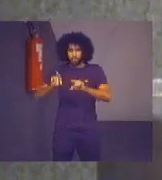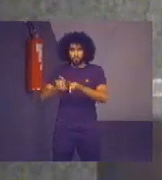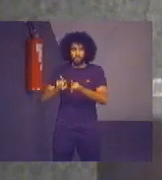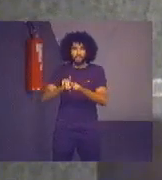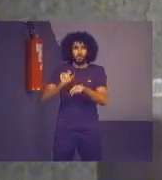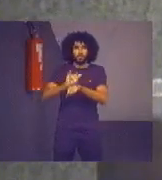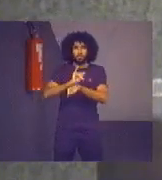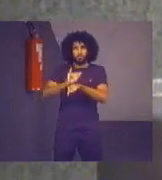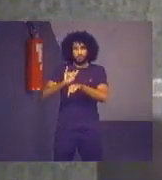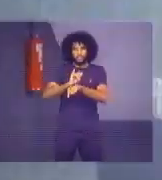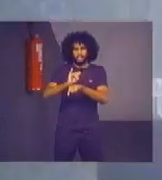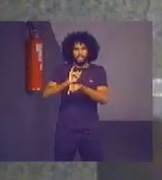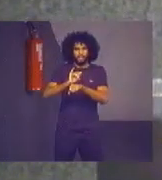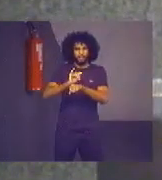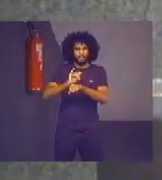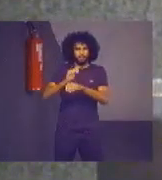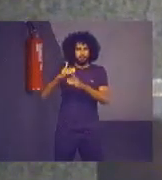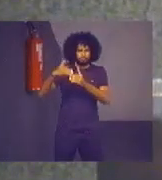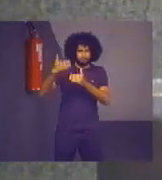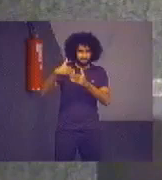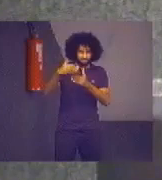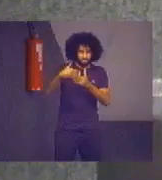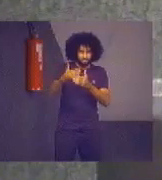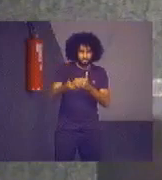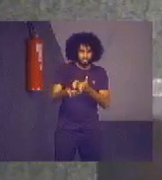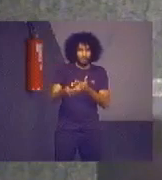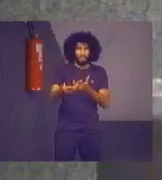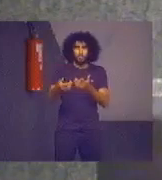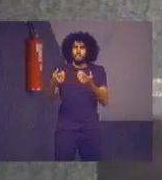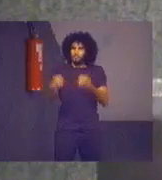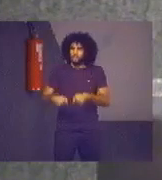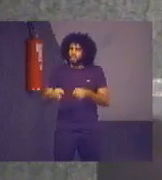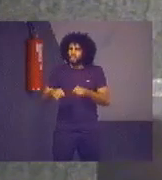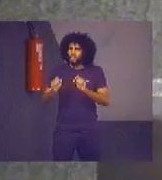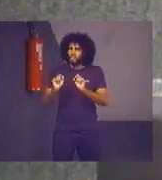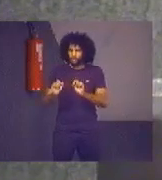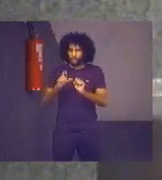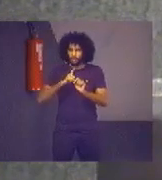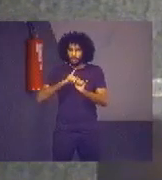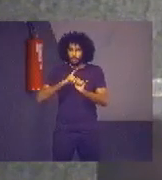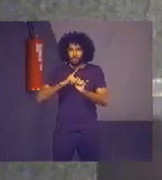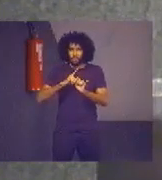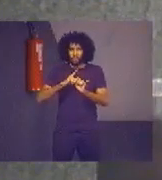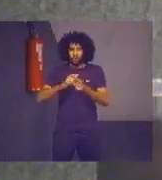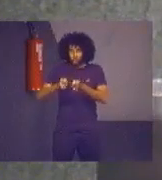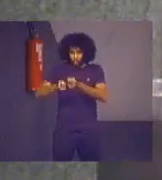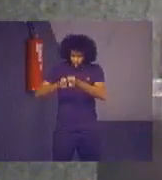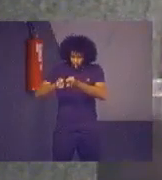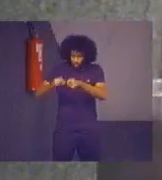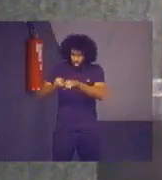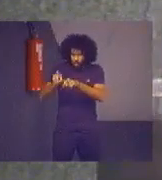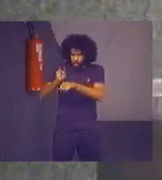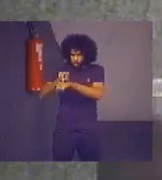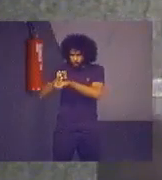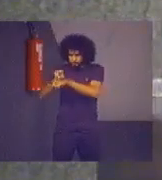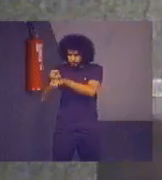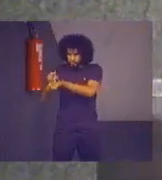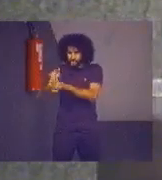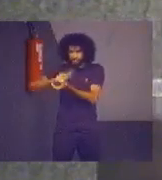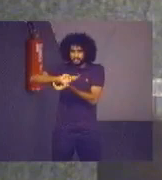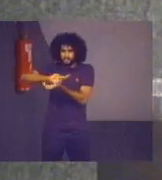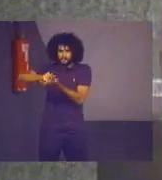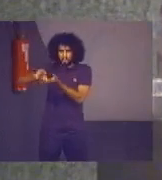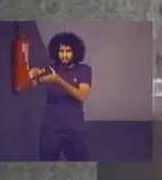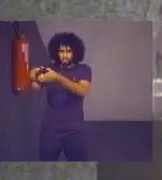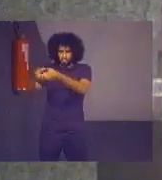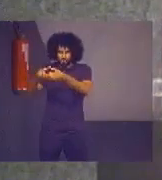a execução das políticas públicas. E, para isso, é necessária uma presença de mecanismos de governança nos diversos níveis ao